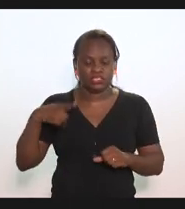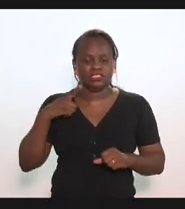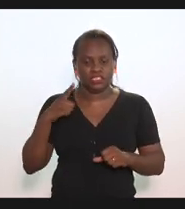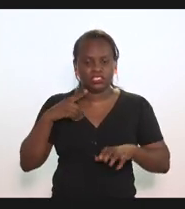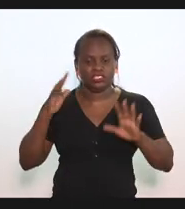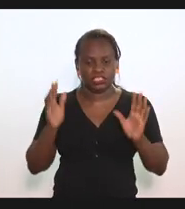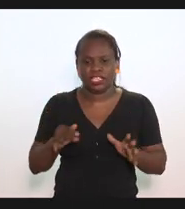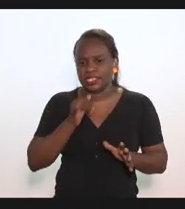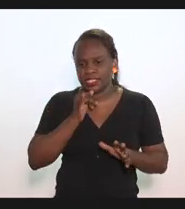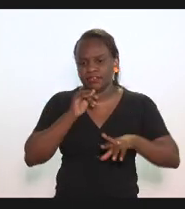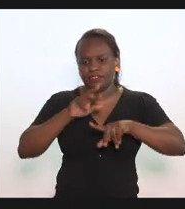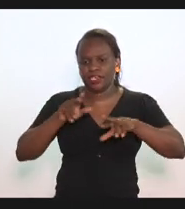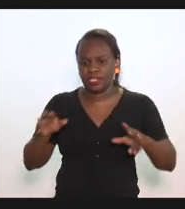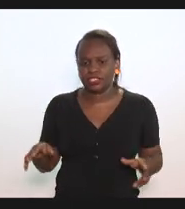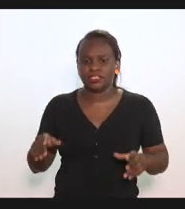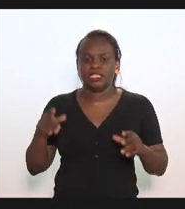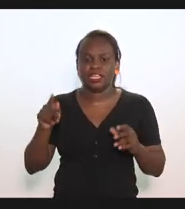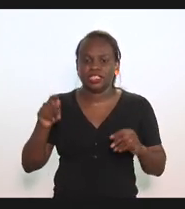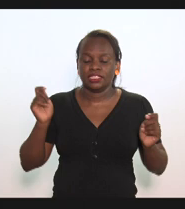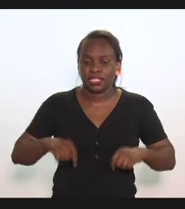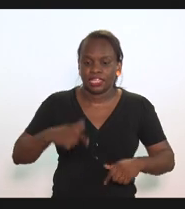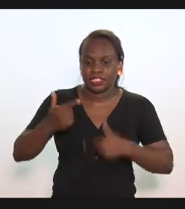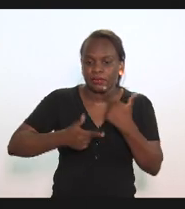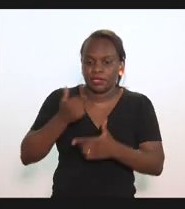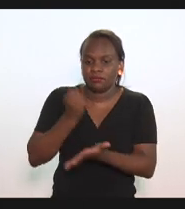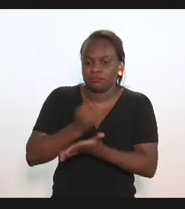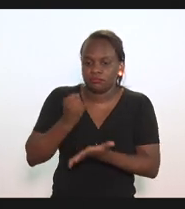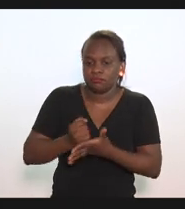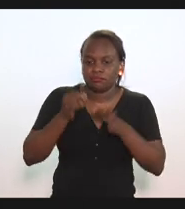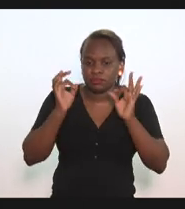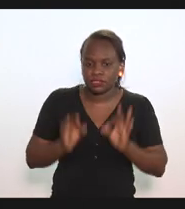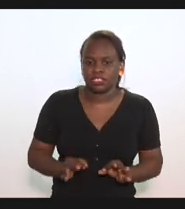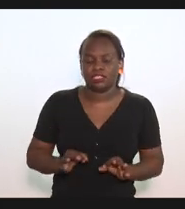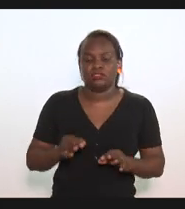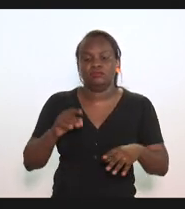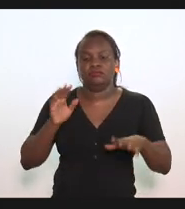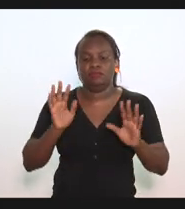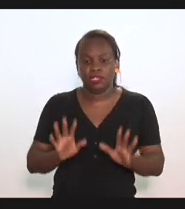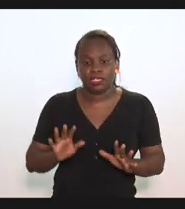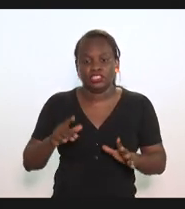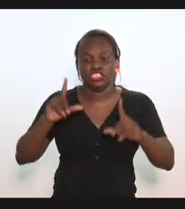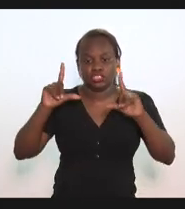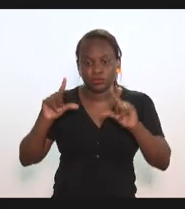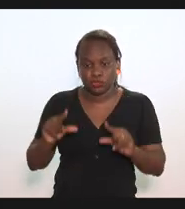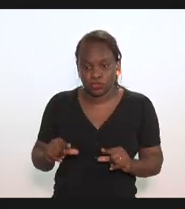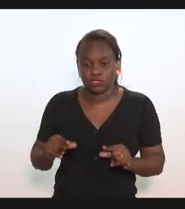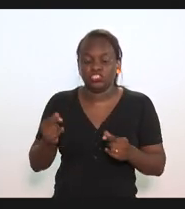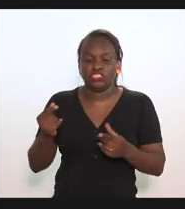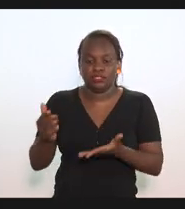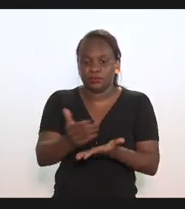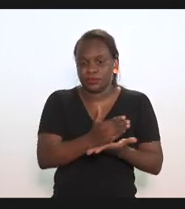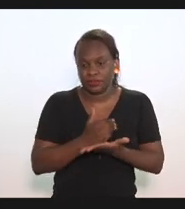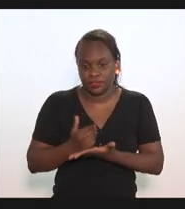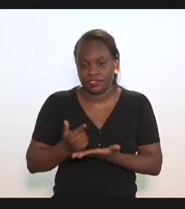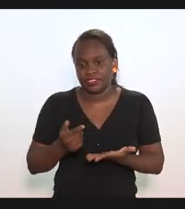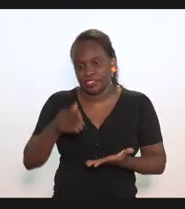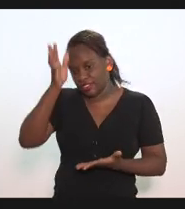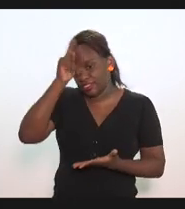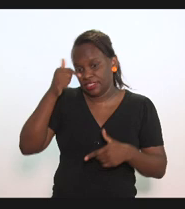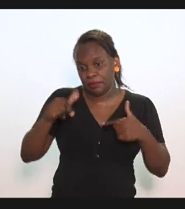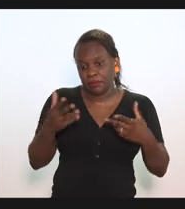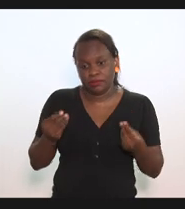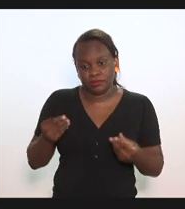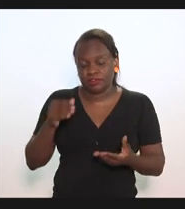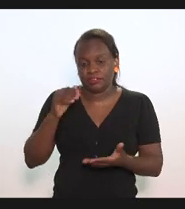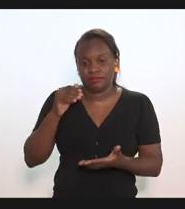vários exemplos, gerar alguma informalidade, o que ainda assim diminui ainda mais a arrecadação do Estado, quando